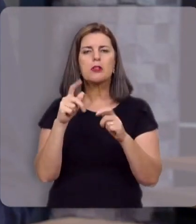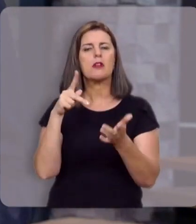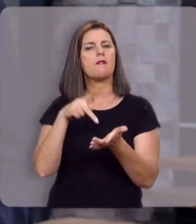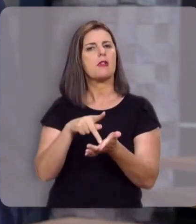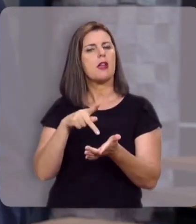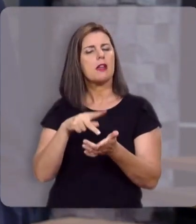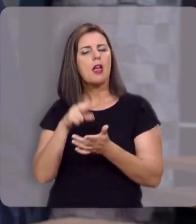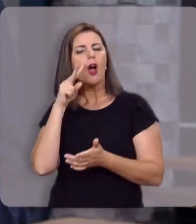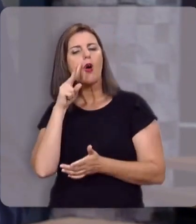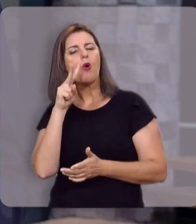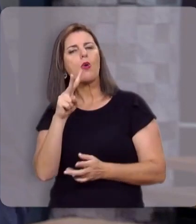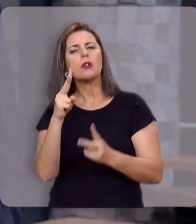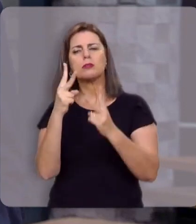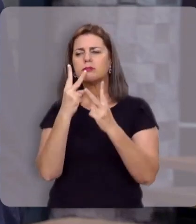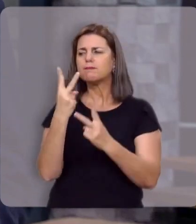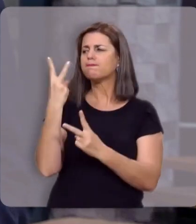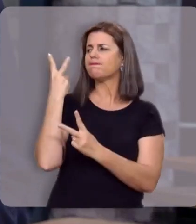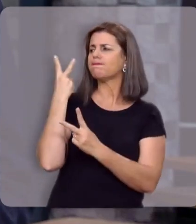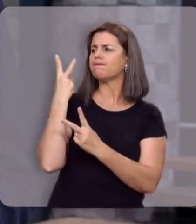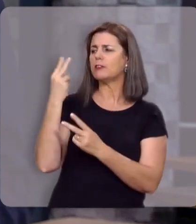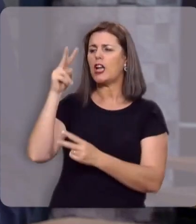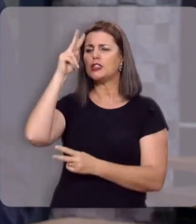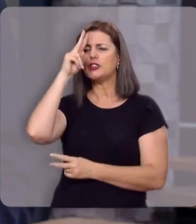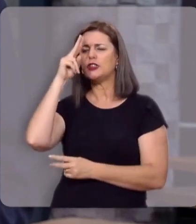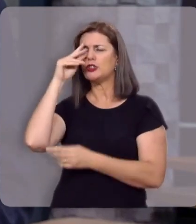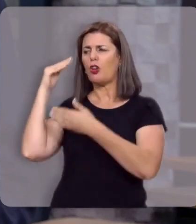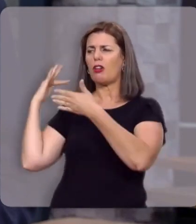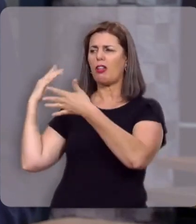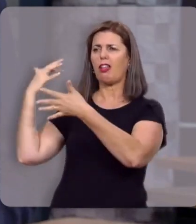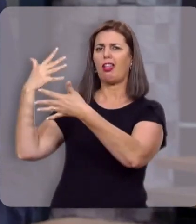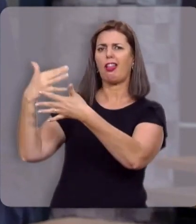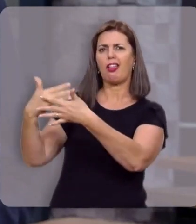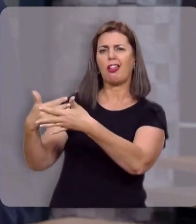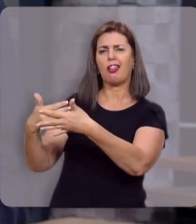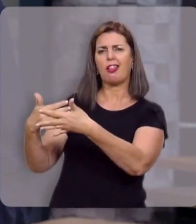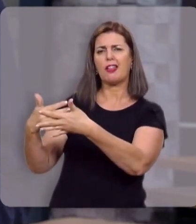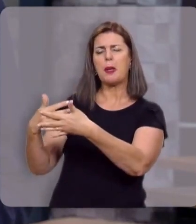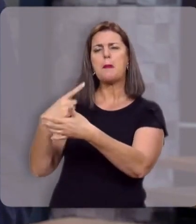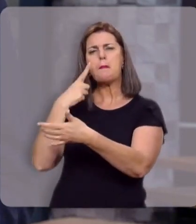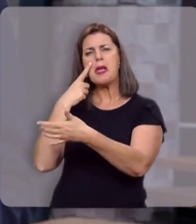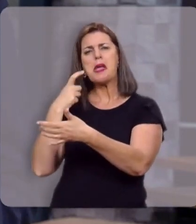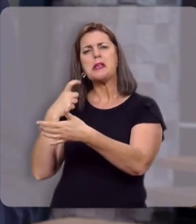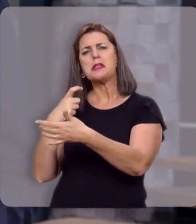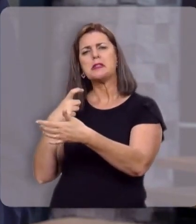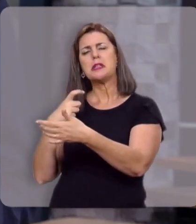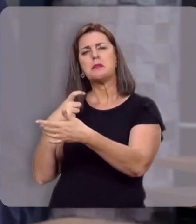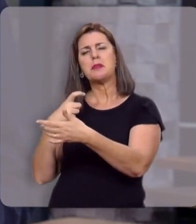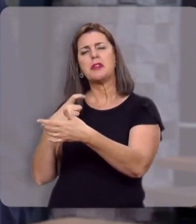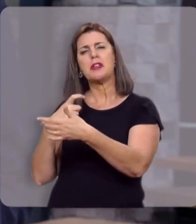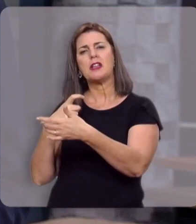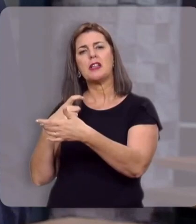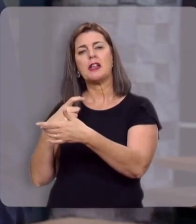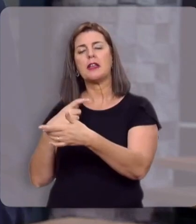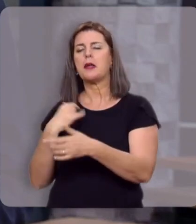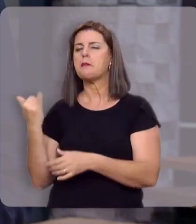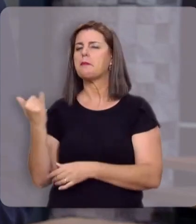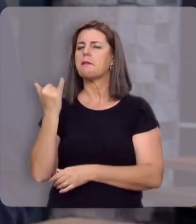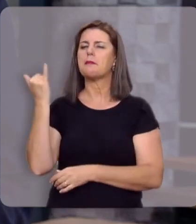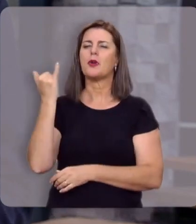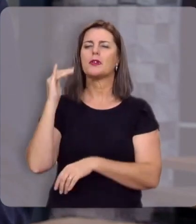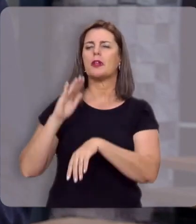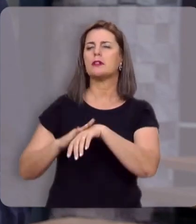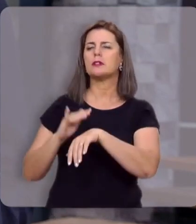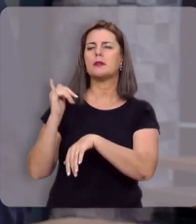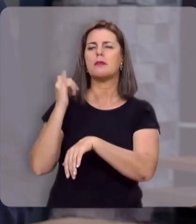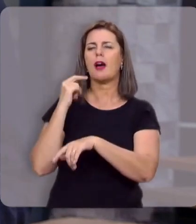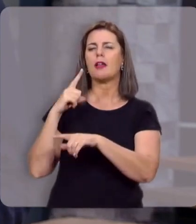fato olhar para a sua história, para a sua trajetória, e perceber que aquilo que vale a pena de